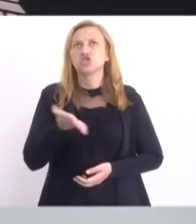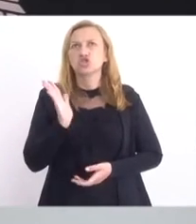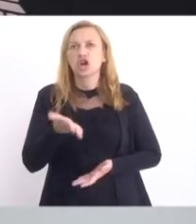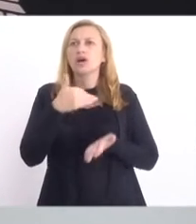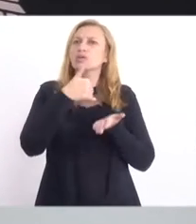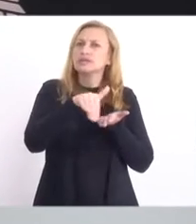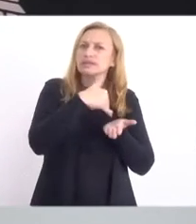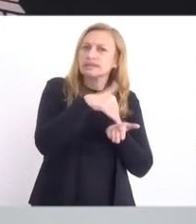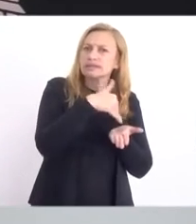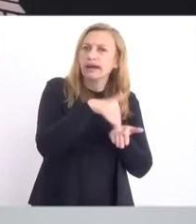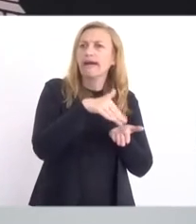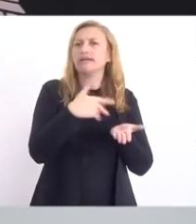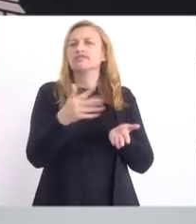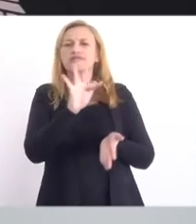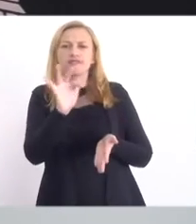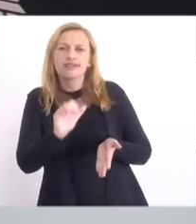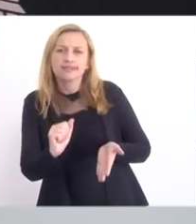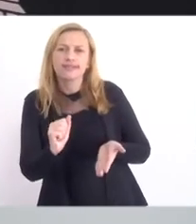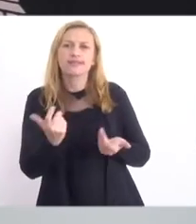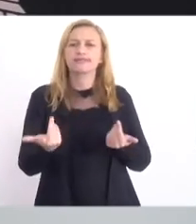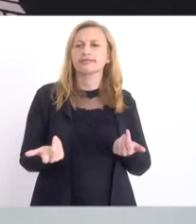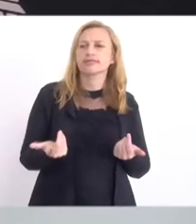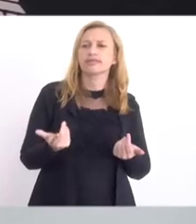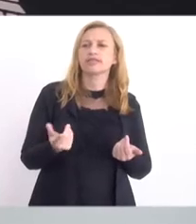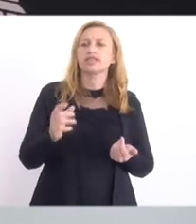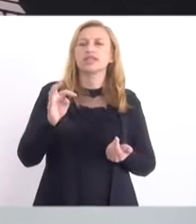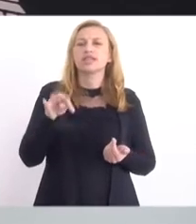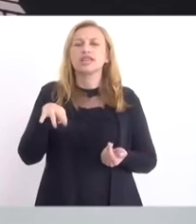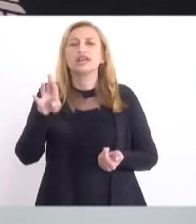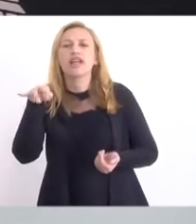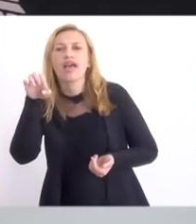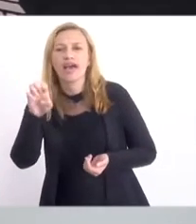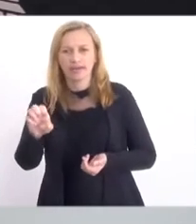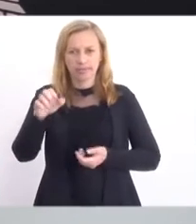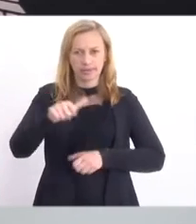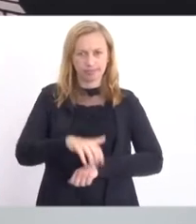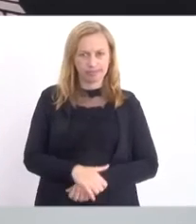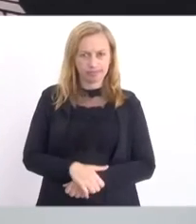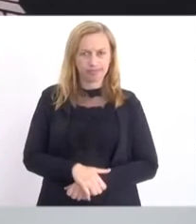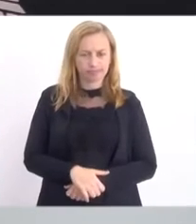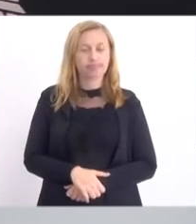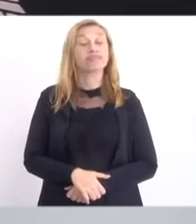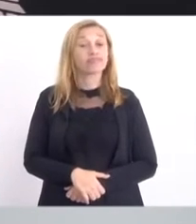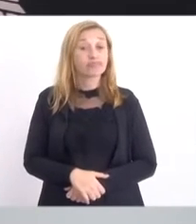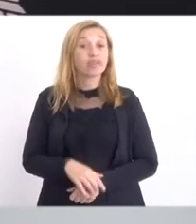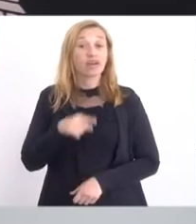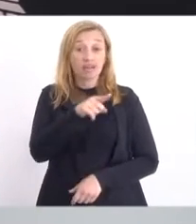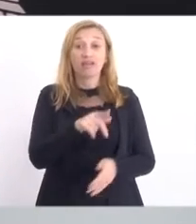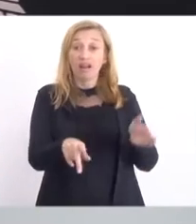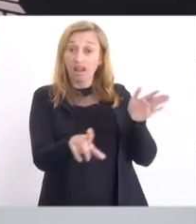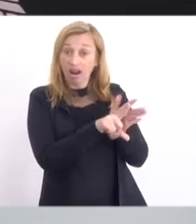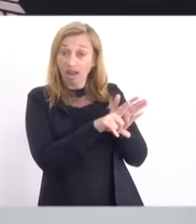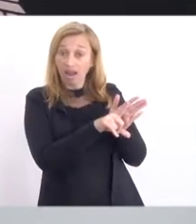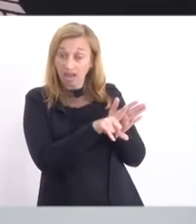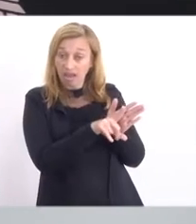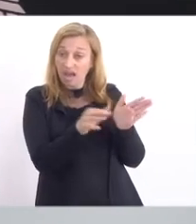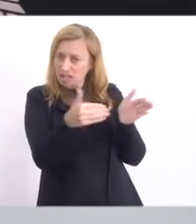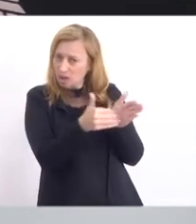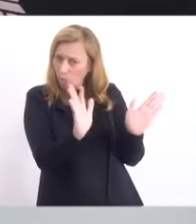secretário de Fazenda, Guilherme Mercês. Esta lei, até agora,